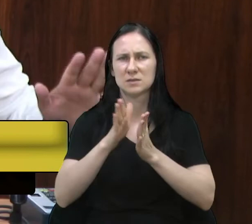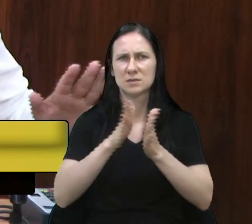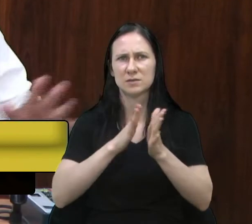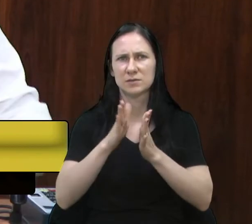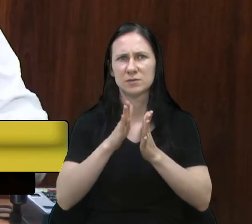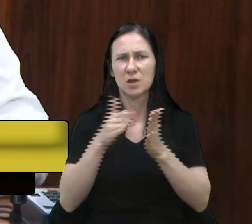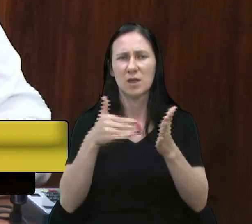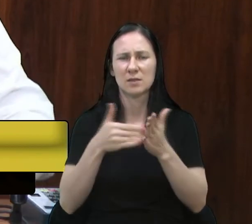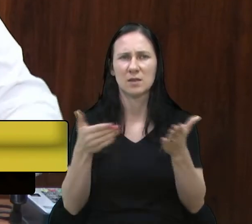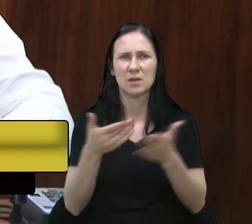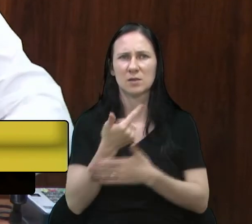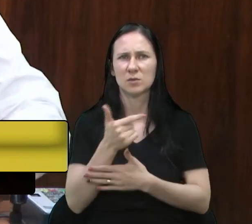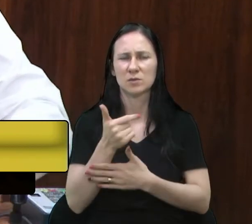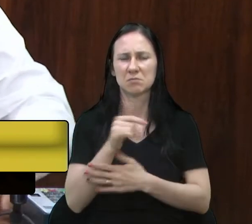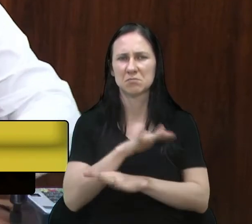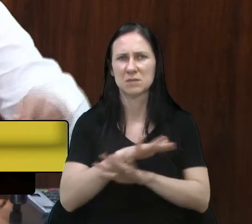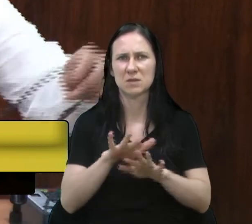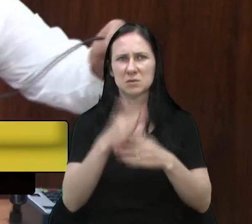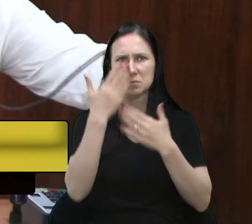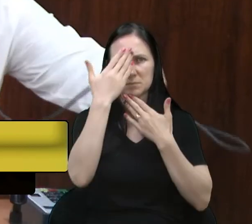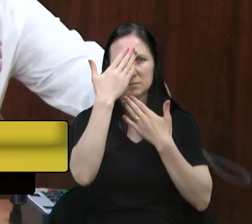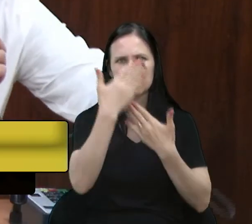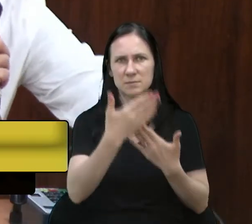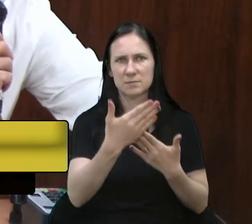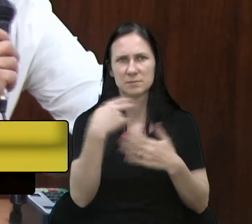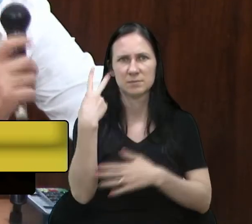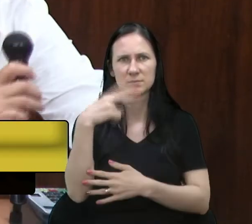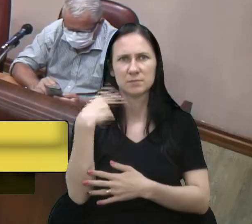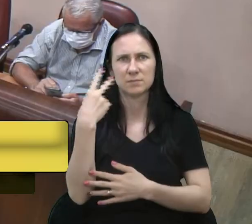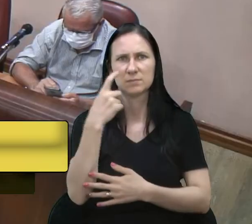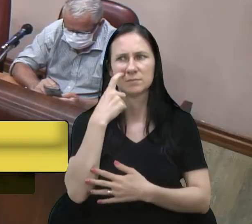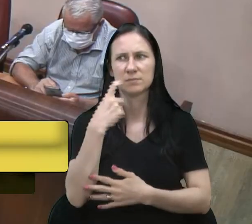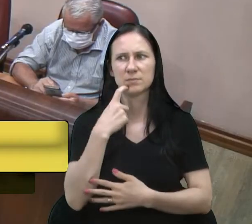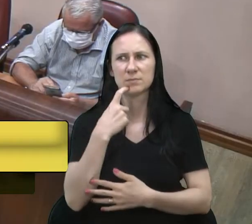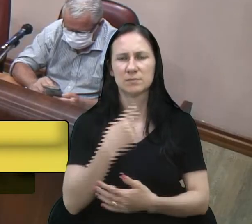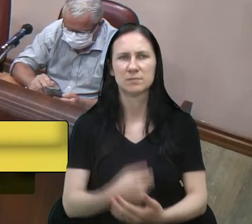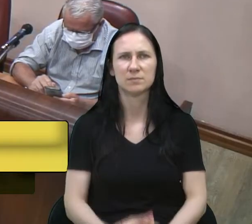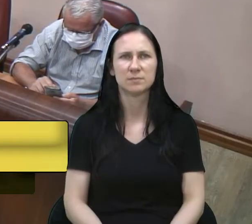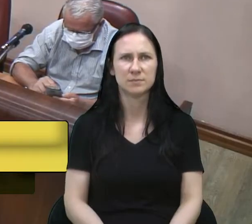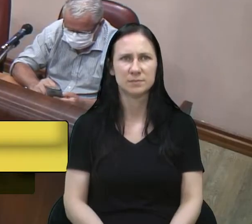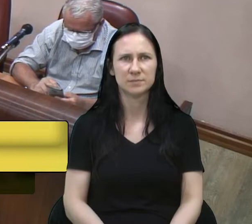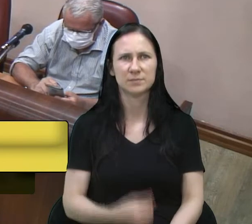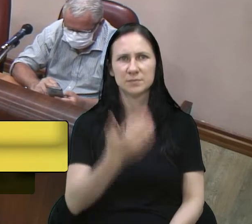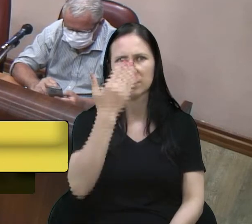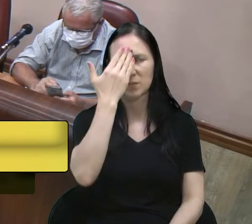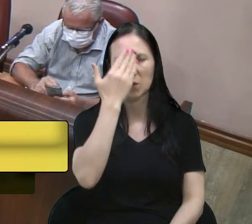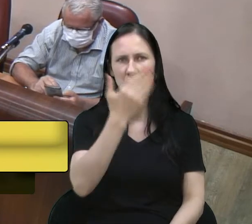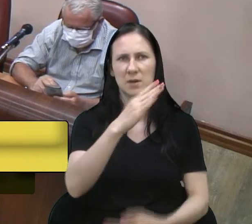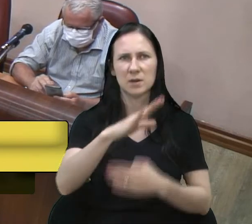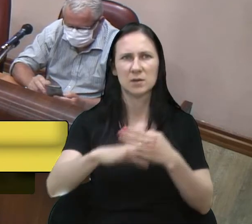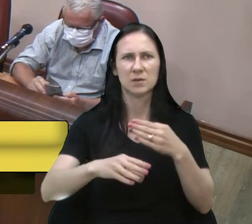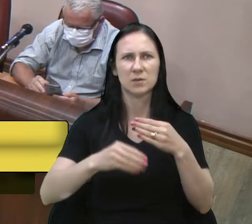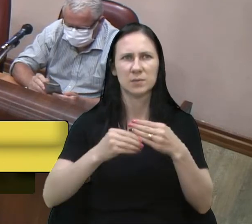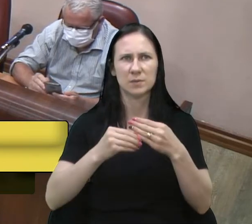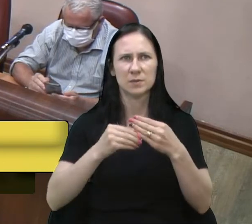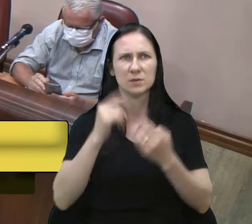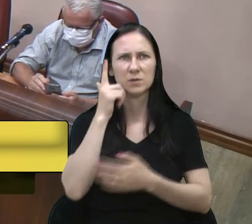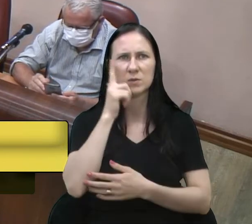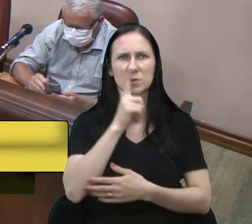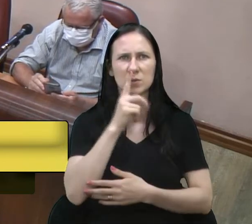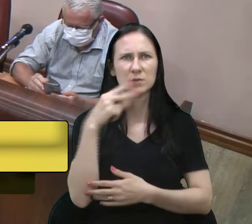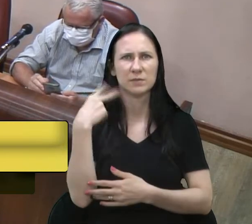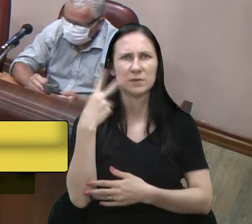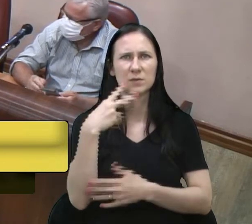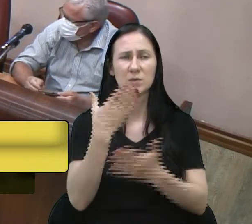o que nós não temos hoje. Já era isso, obrigado, vereador Petrinho. Obrigado pela contribuição, vereador Lucas, então fica o